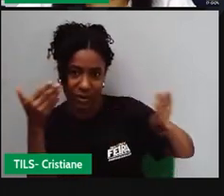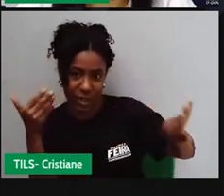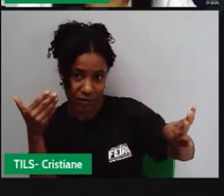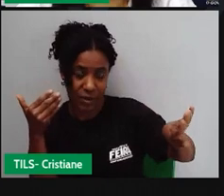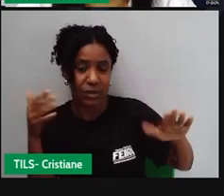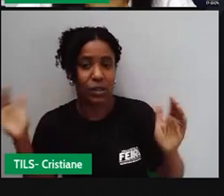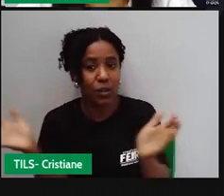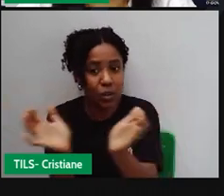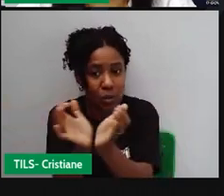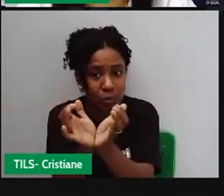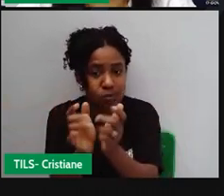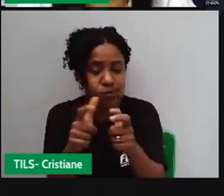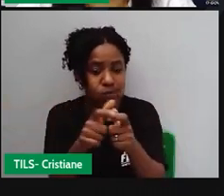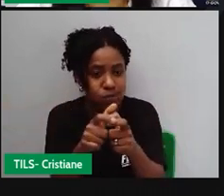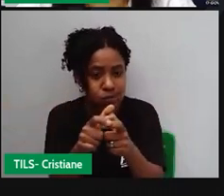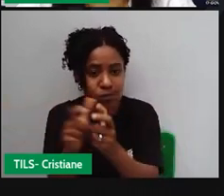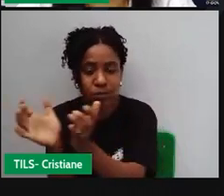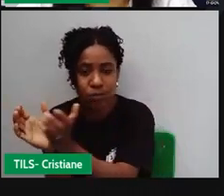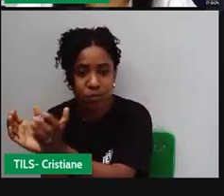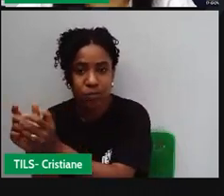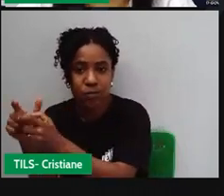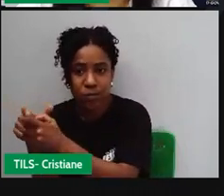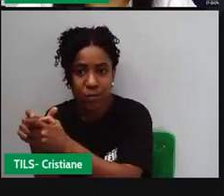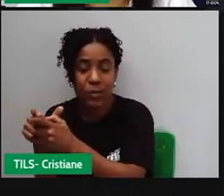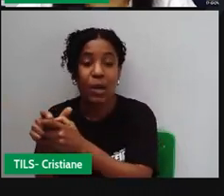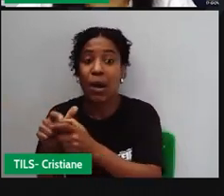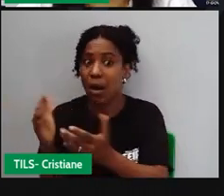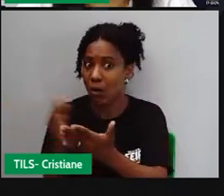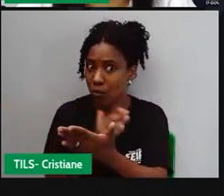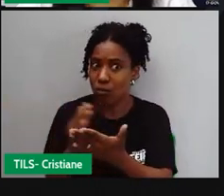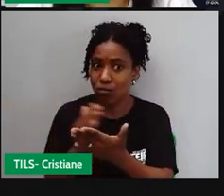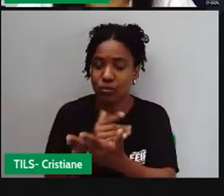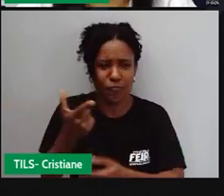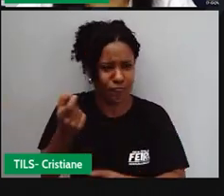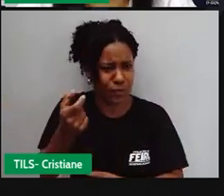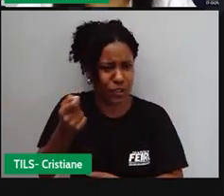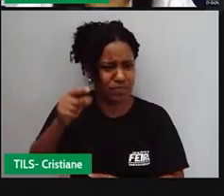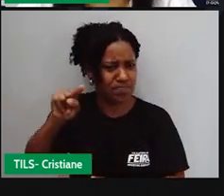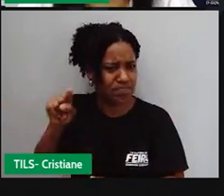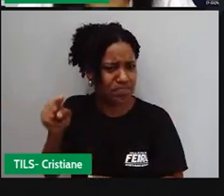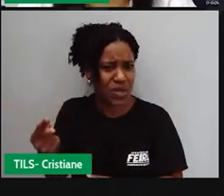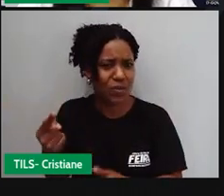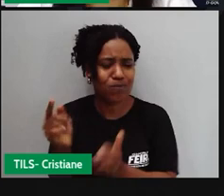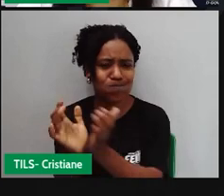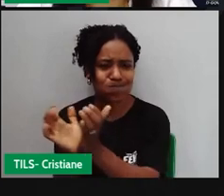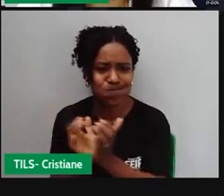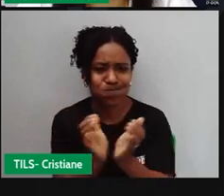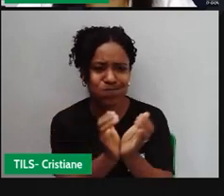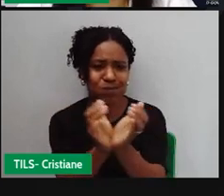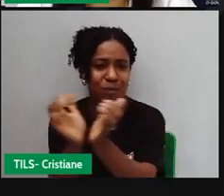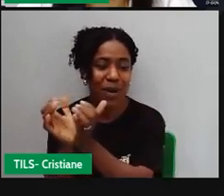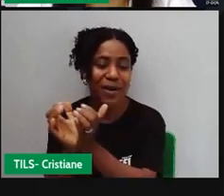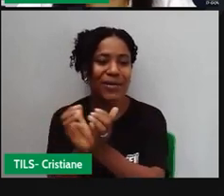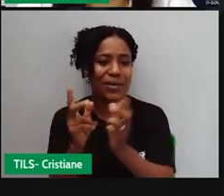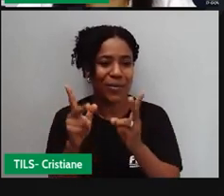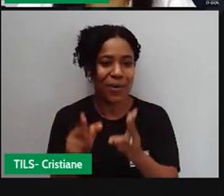si. Alguns chegaram a ter mais de 20 mil habitantes, como o famoso quilombo de Palmares.